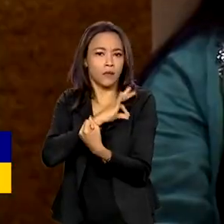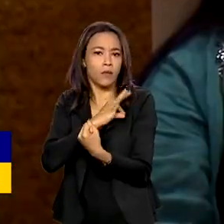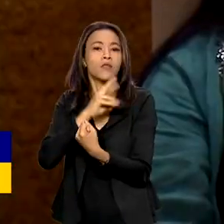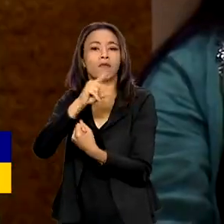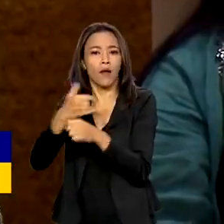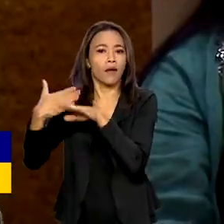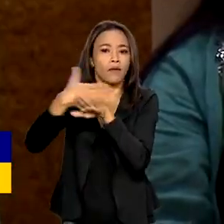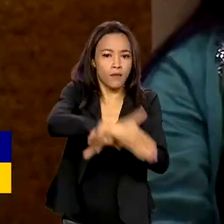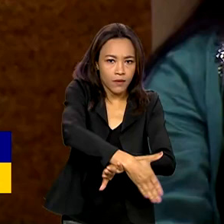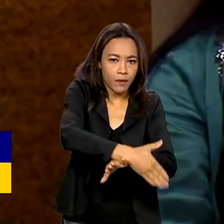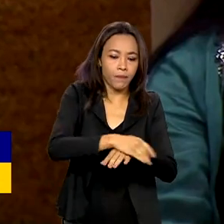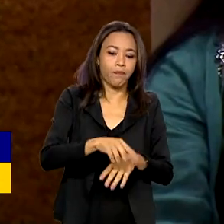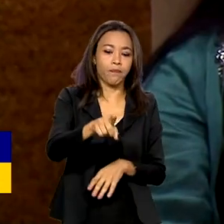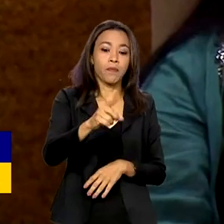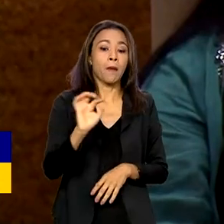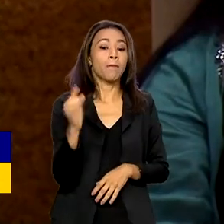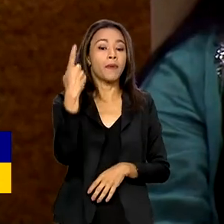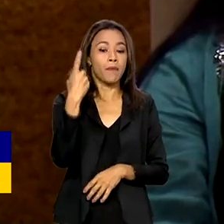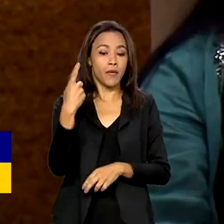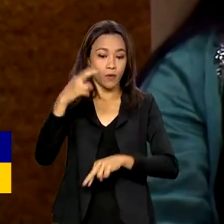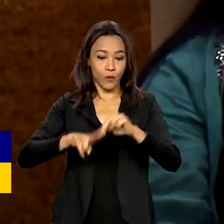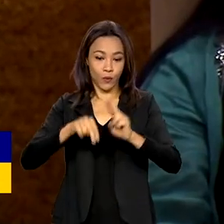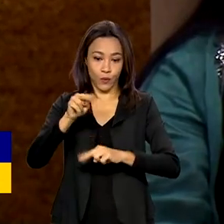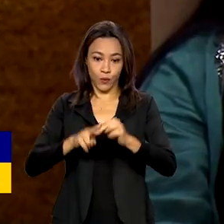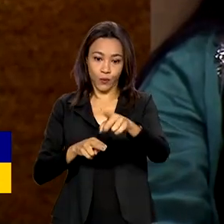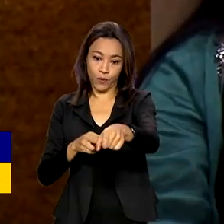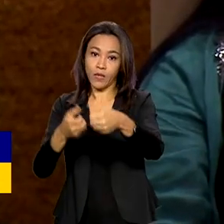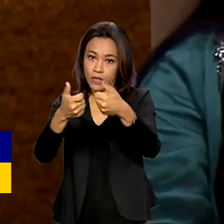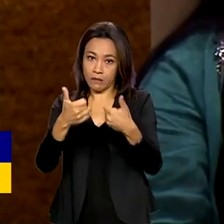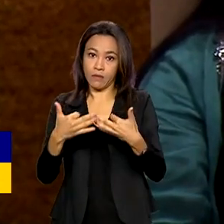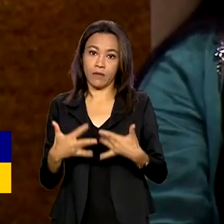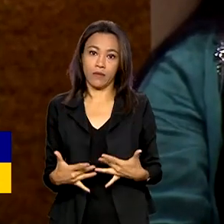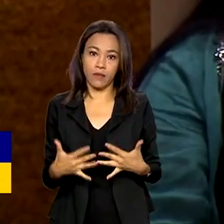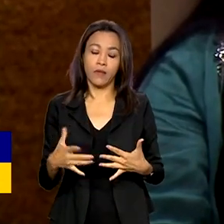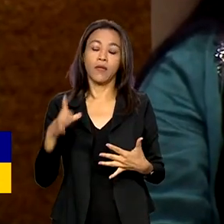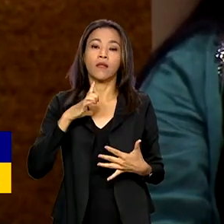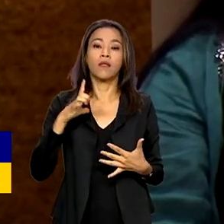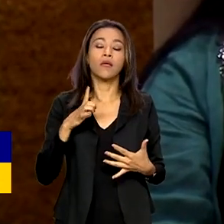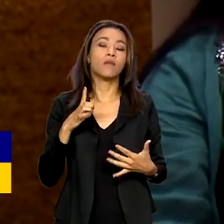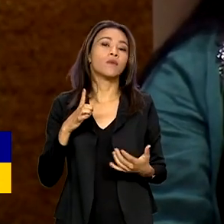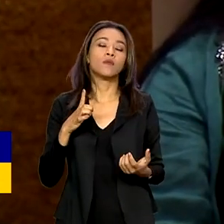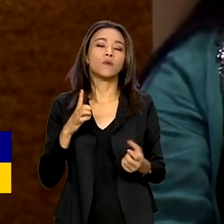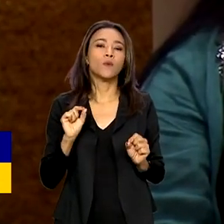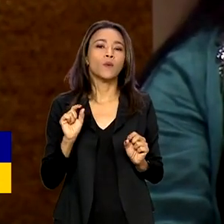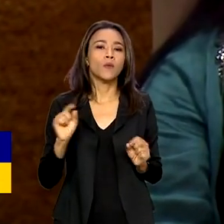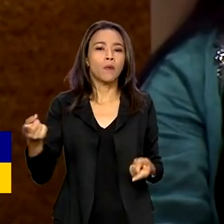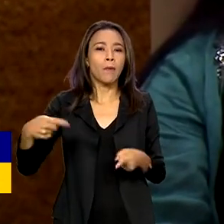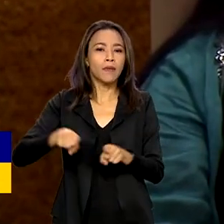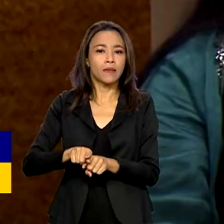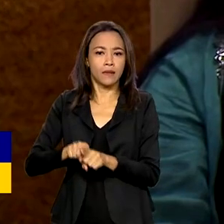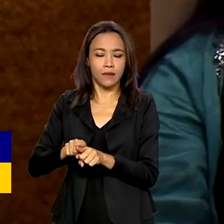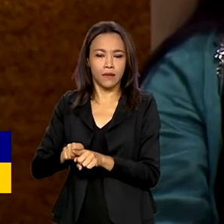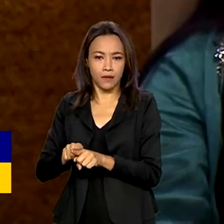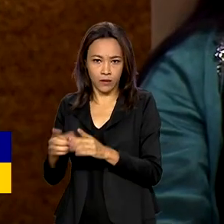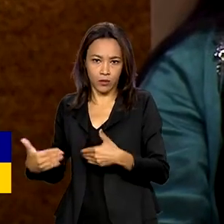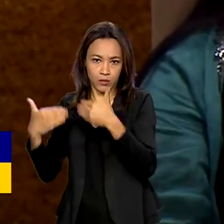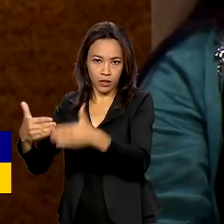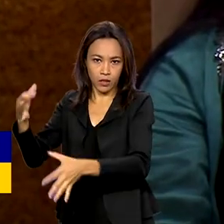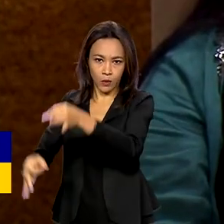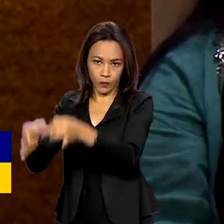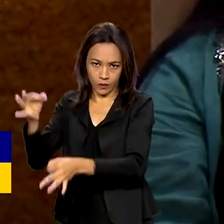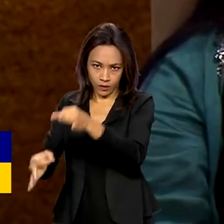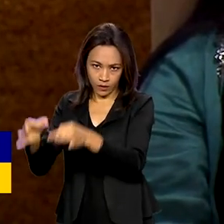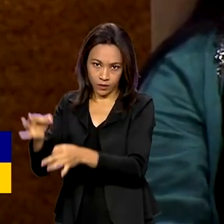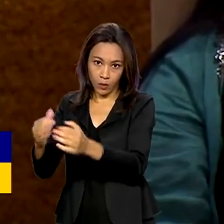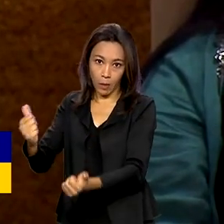partir do dia 1º de junho, aí sim nós temos uma parceria grande com o Ministério da Justiça, por meio da Força